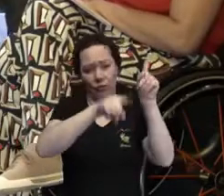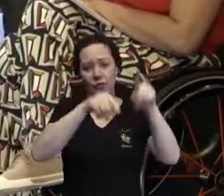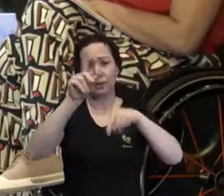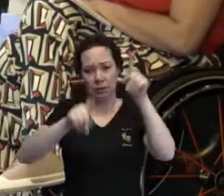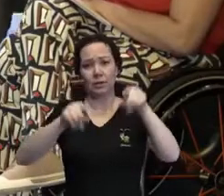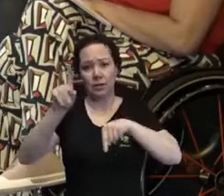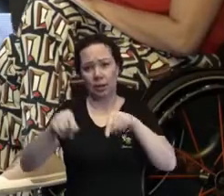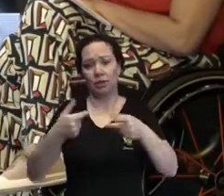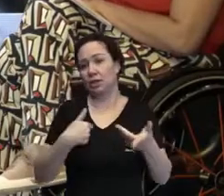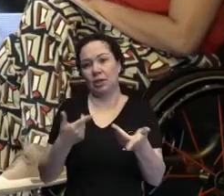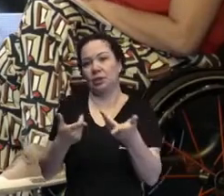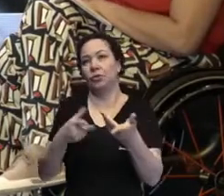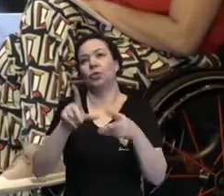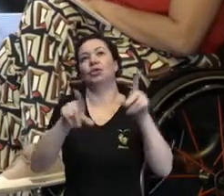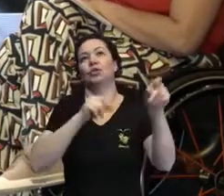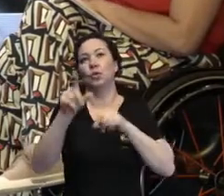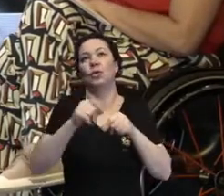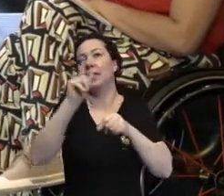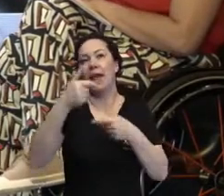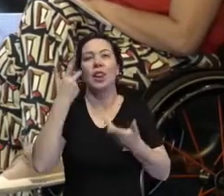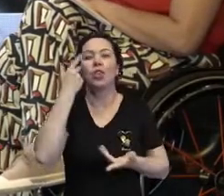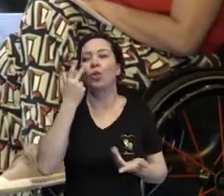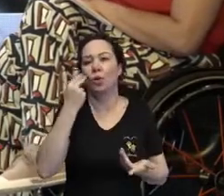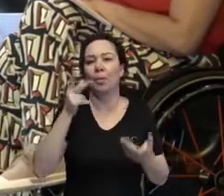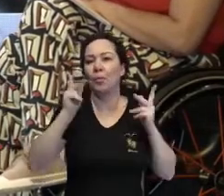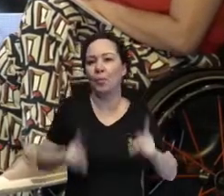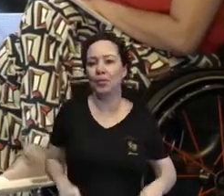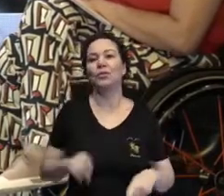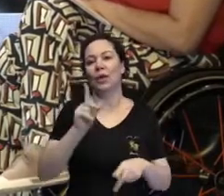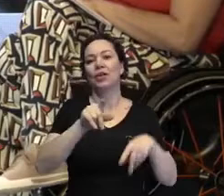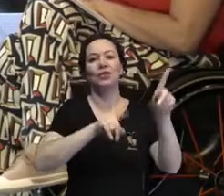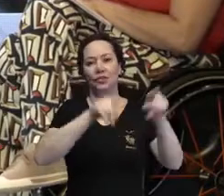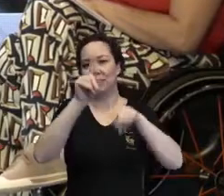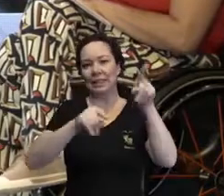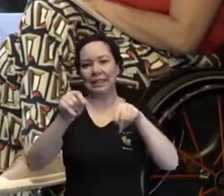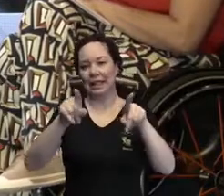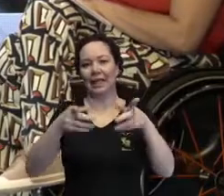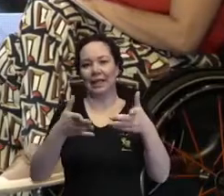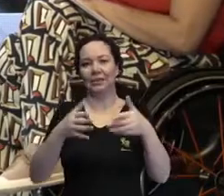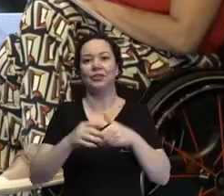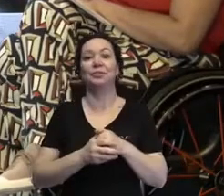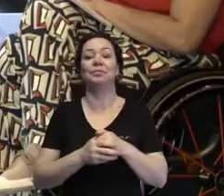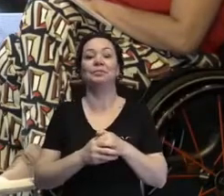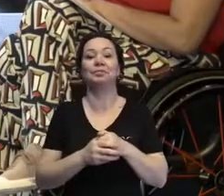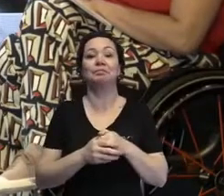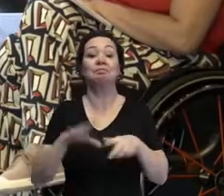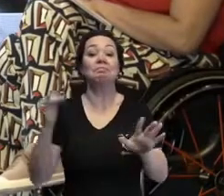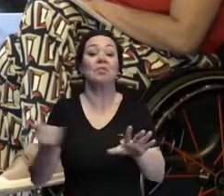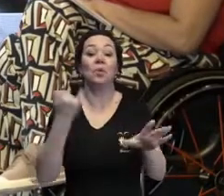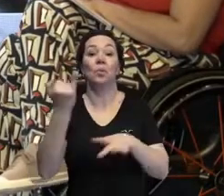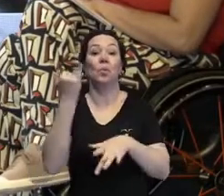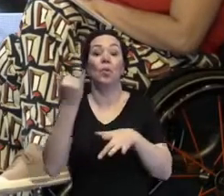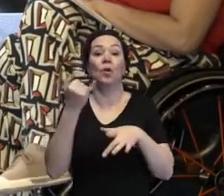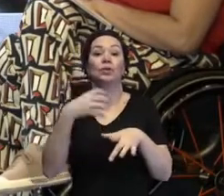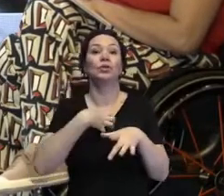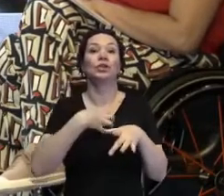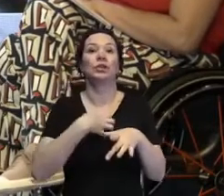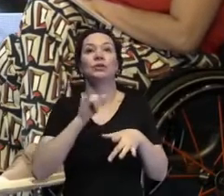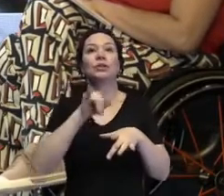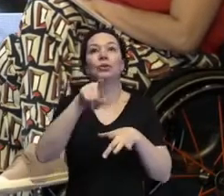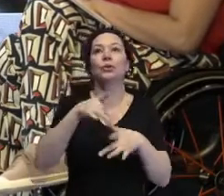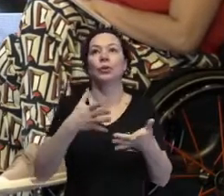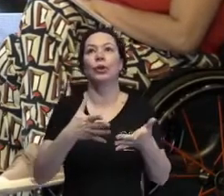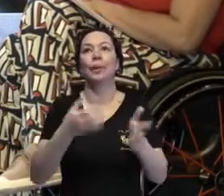Nós não escolhemos ser diversos, somos diversos por natureza, independente da sua condição, independente do marcador